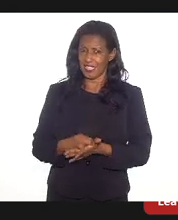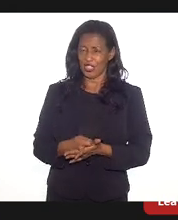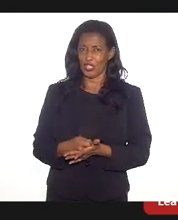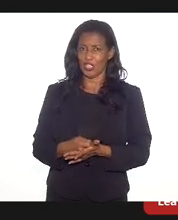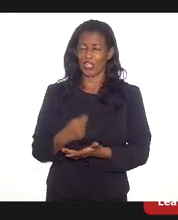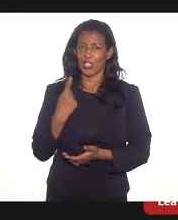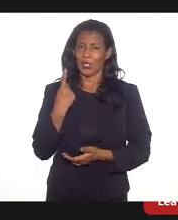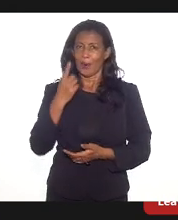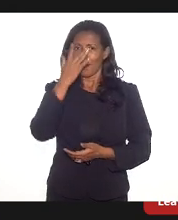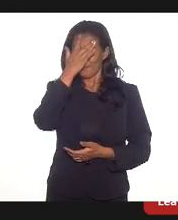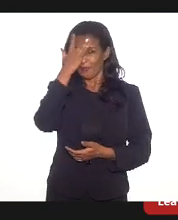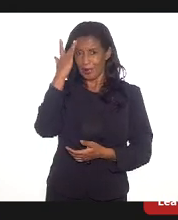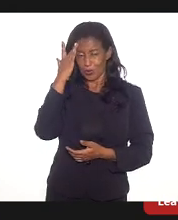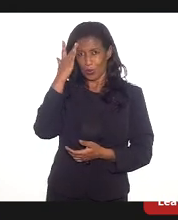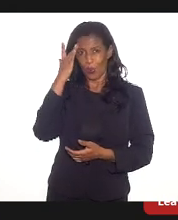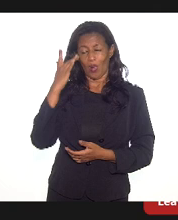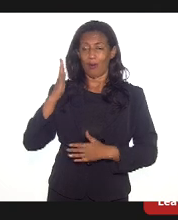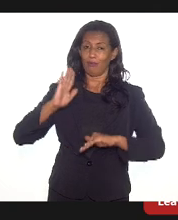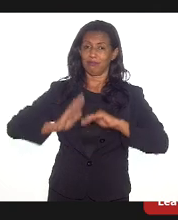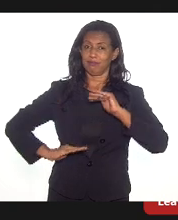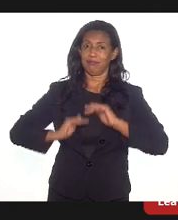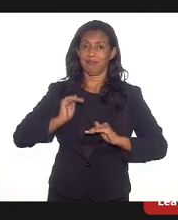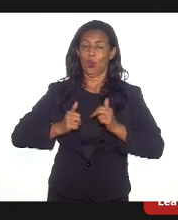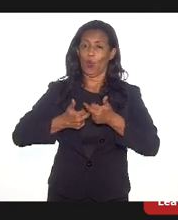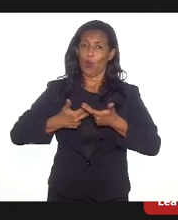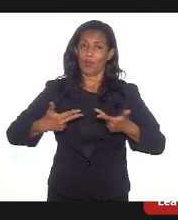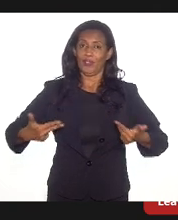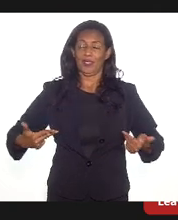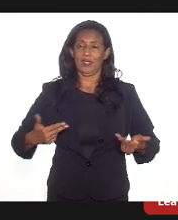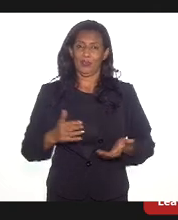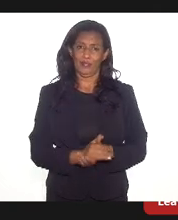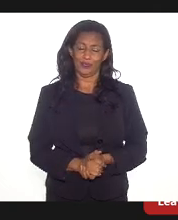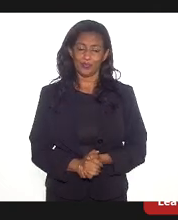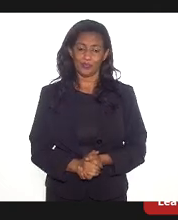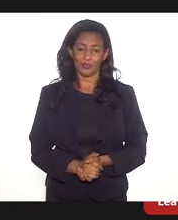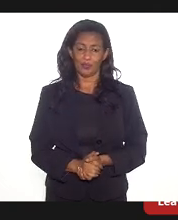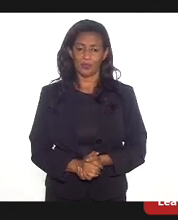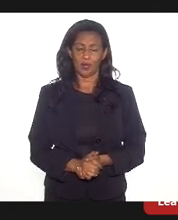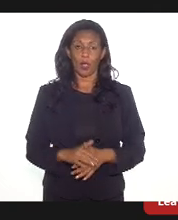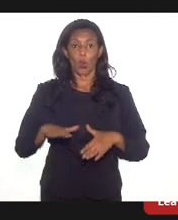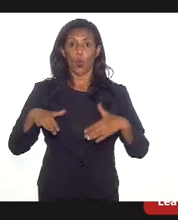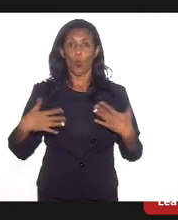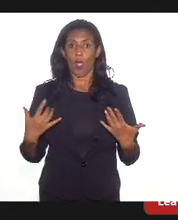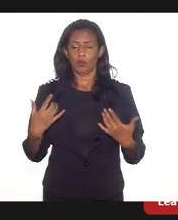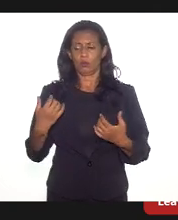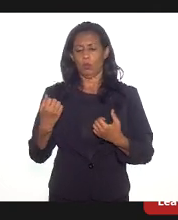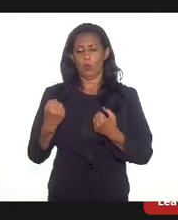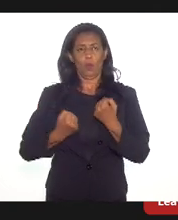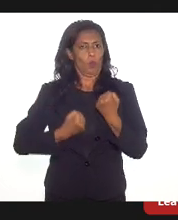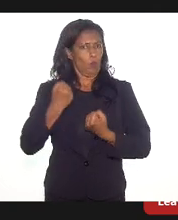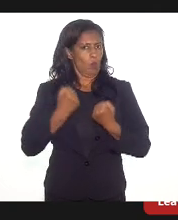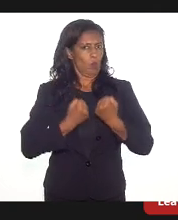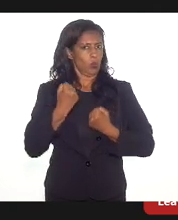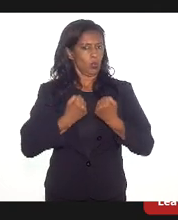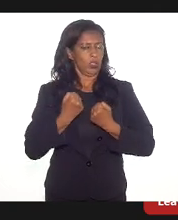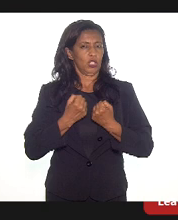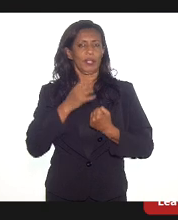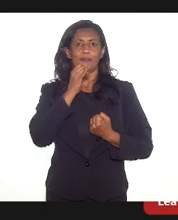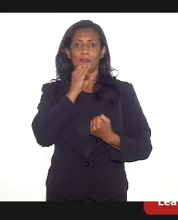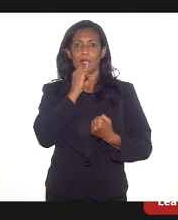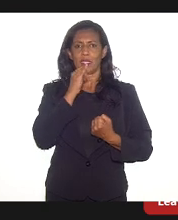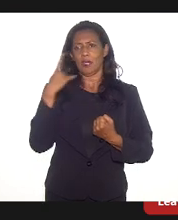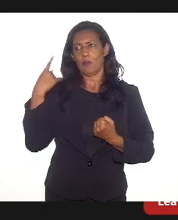pessoa com uma certa qualificação, porque, por exemplo, quando o motorista ele vai entregar um produto